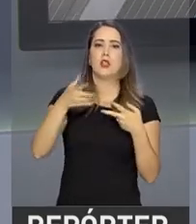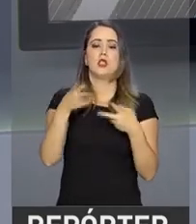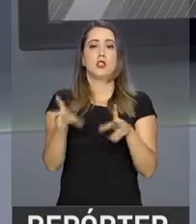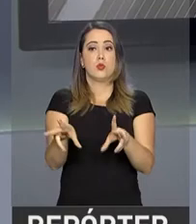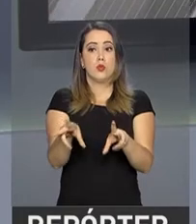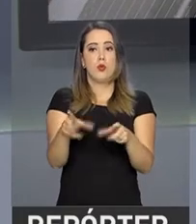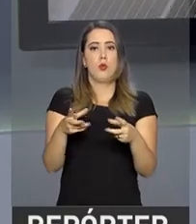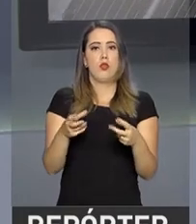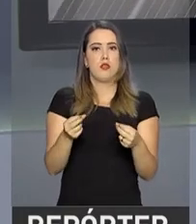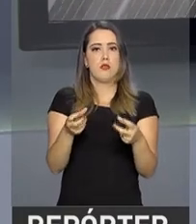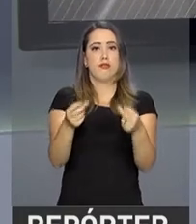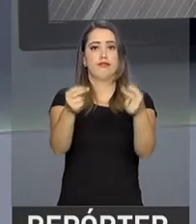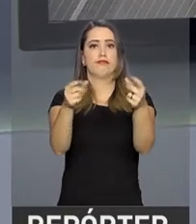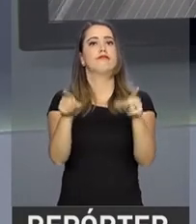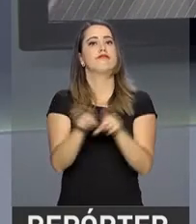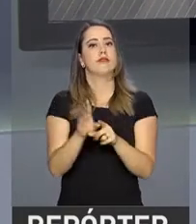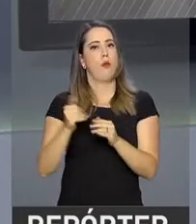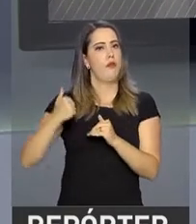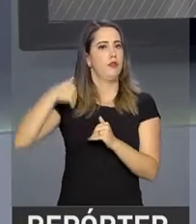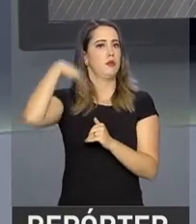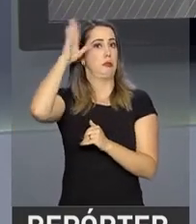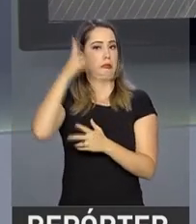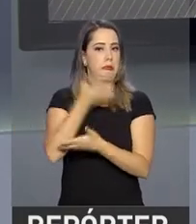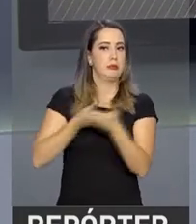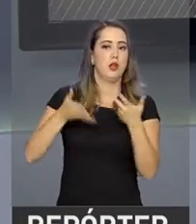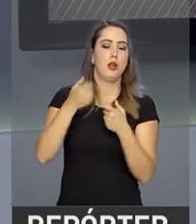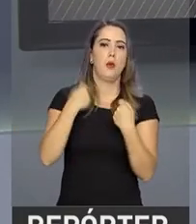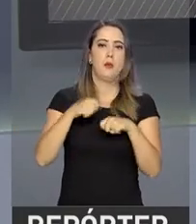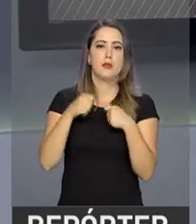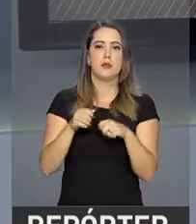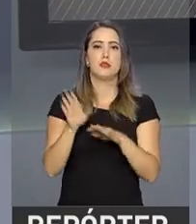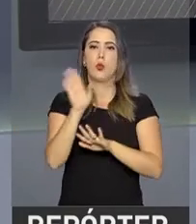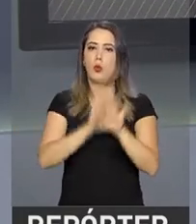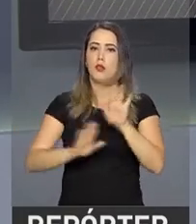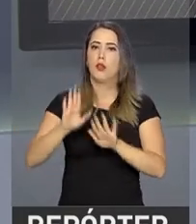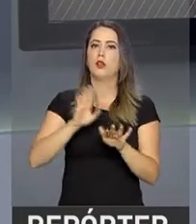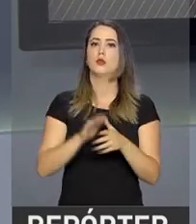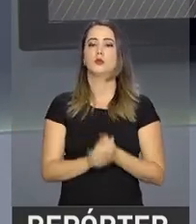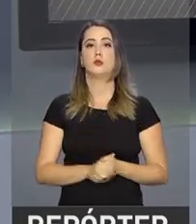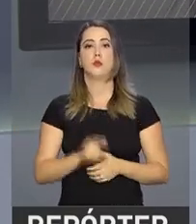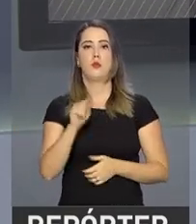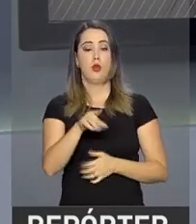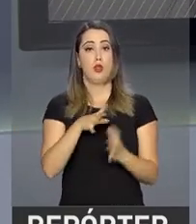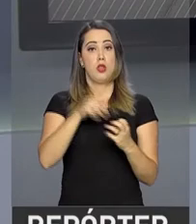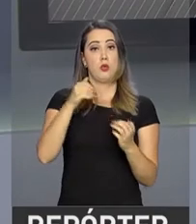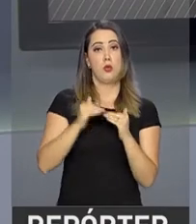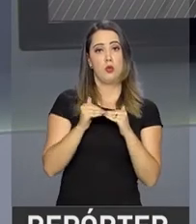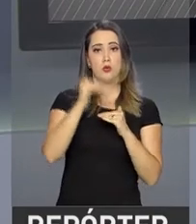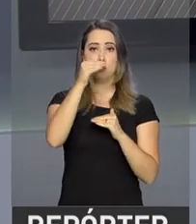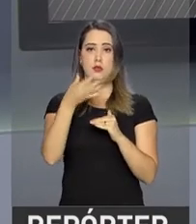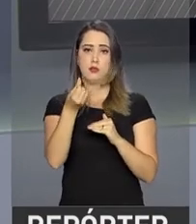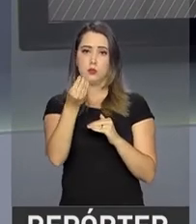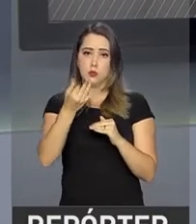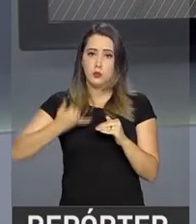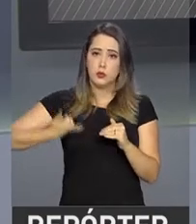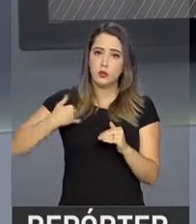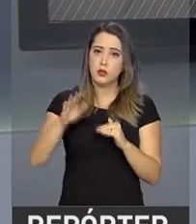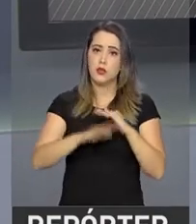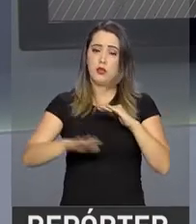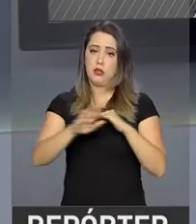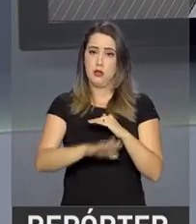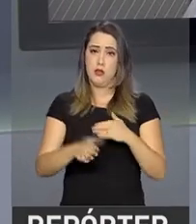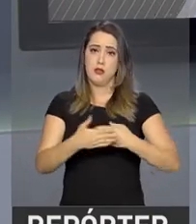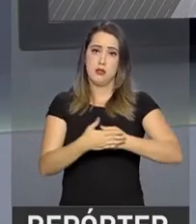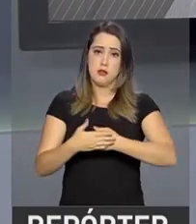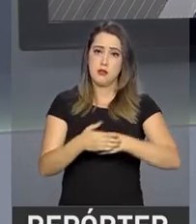aumenta e a população prioritária deve estar preparada. Podem se vacinar idosos a partir de 60 anos, crianças de seis